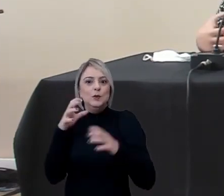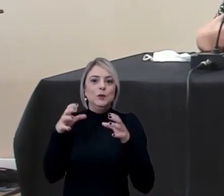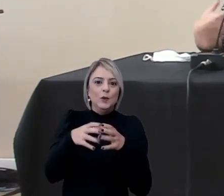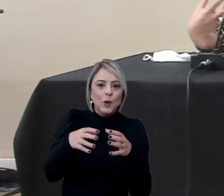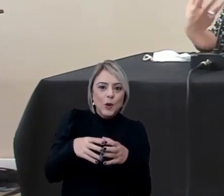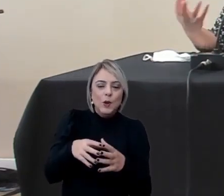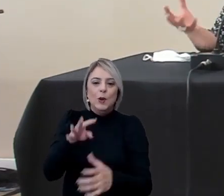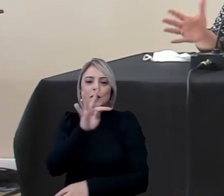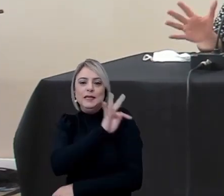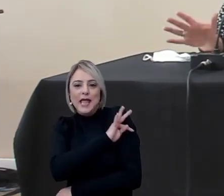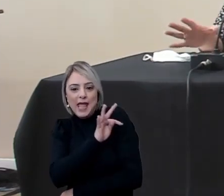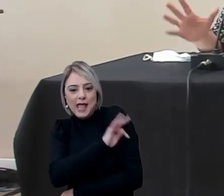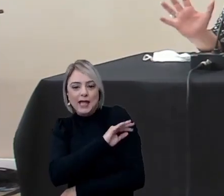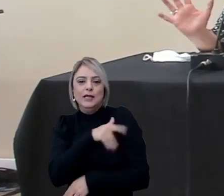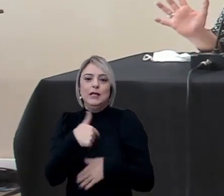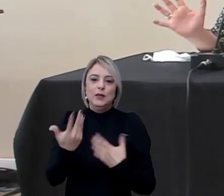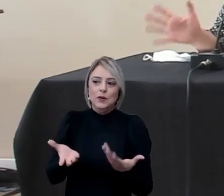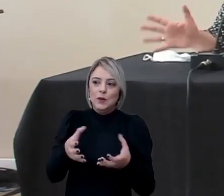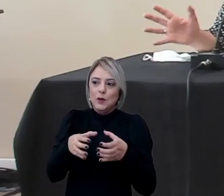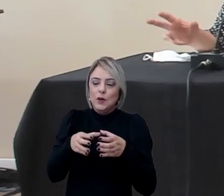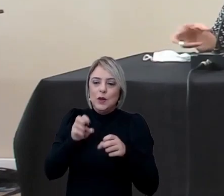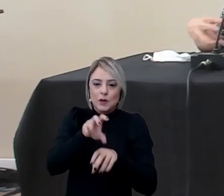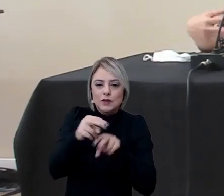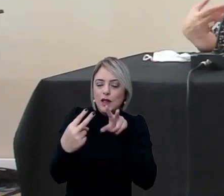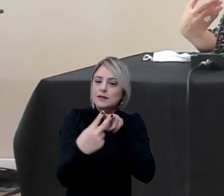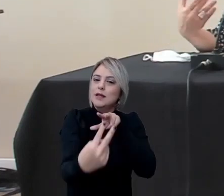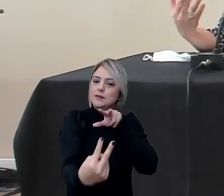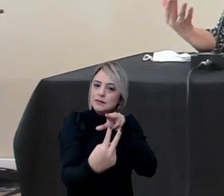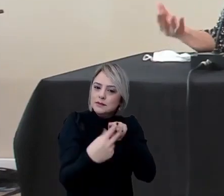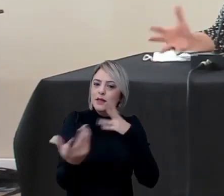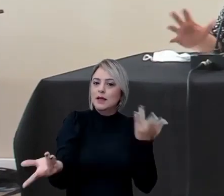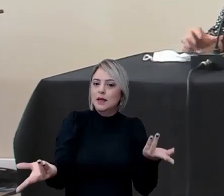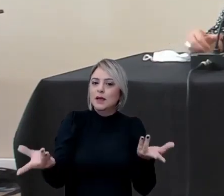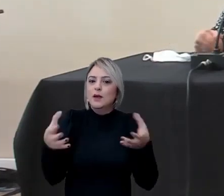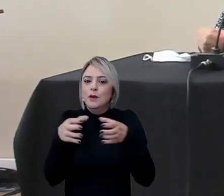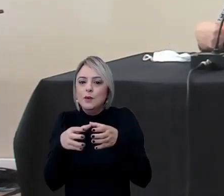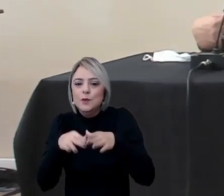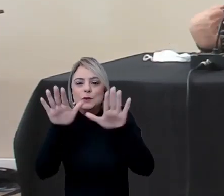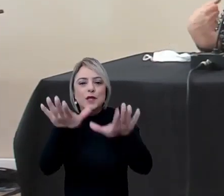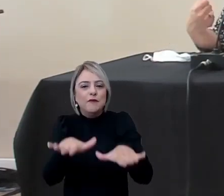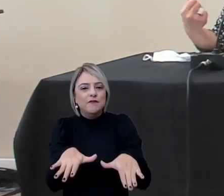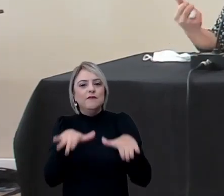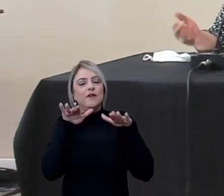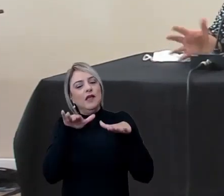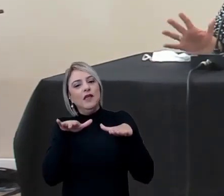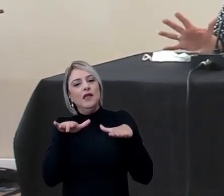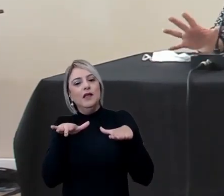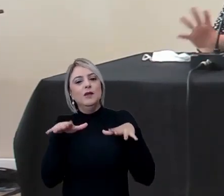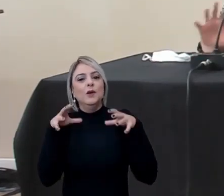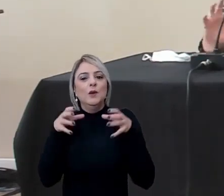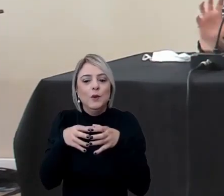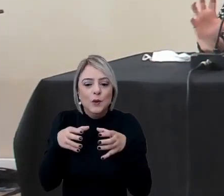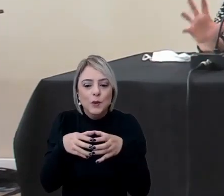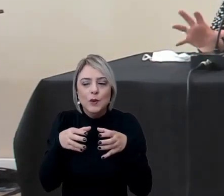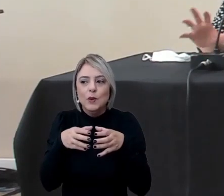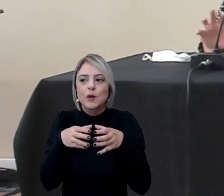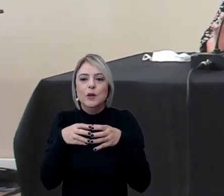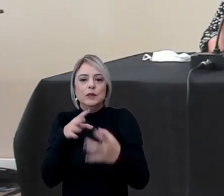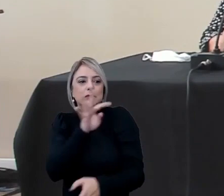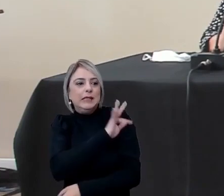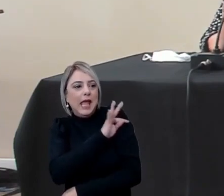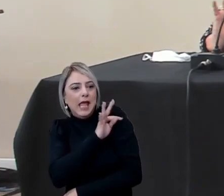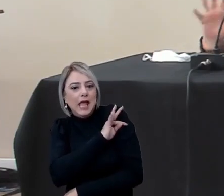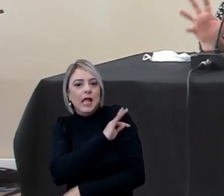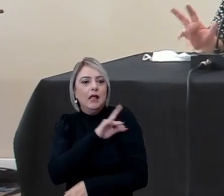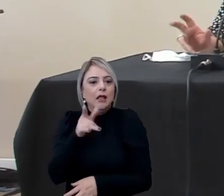técnico que conta com o núcleo de educação à distância com o núcleo de eventos com o núcleo com o NUTECA que